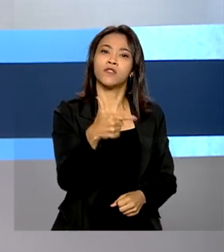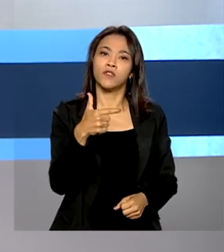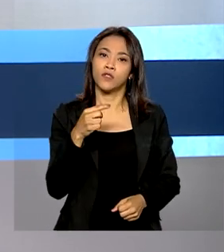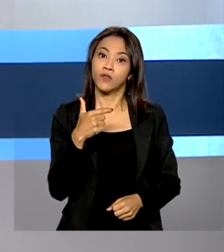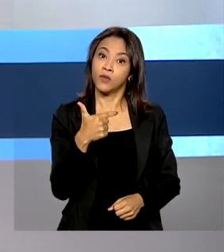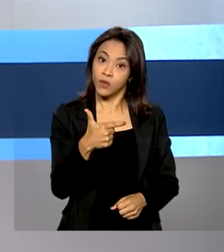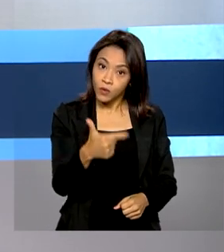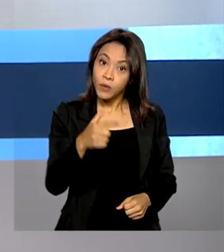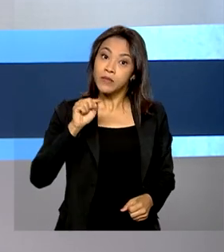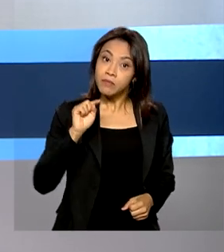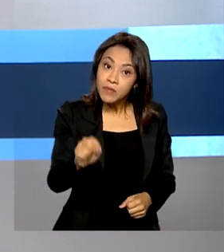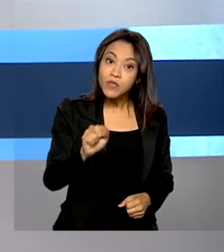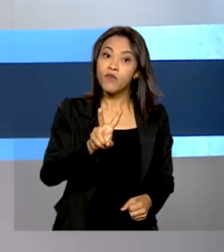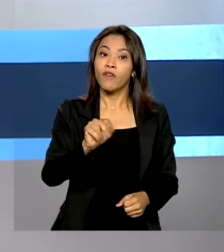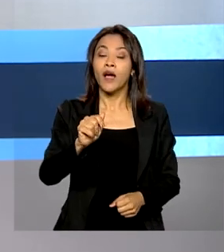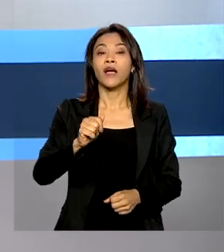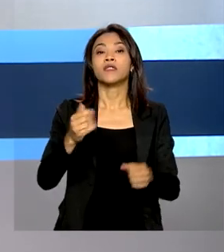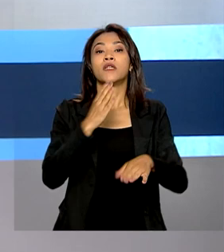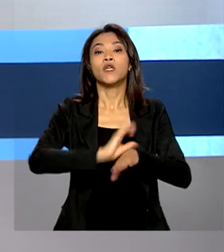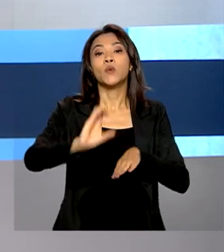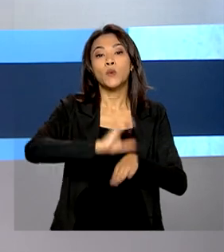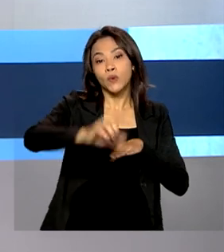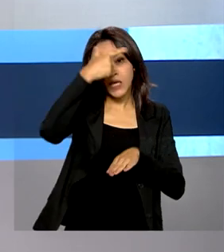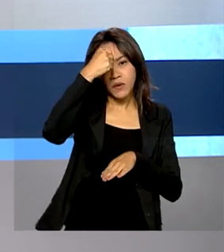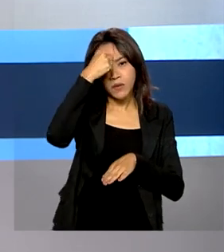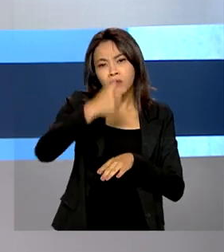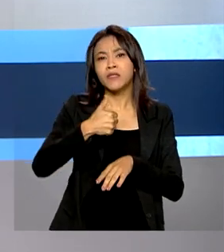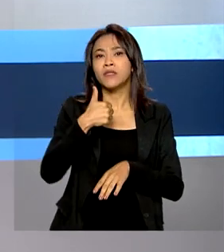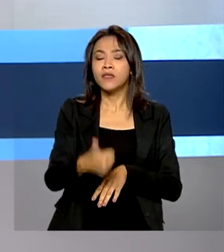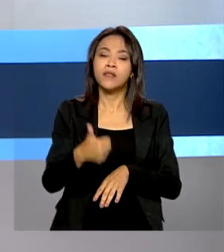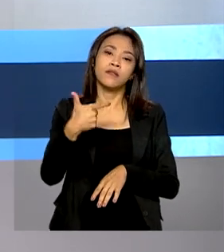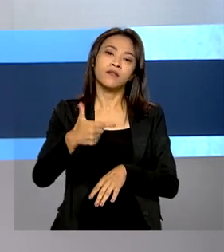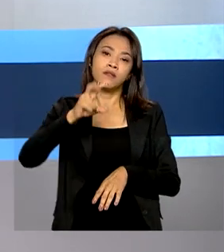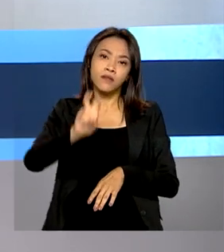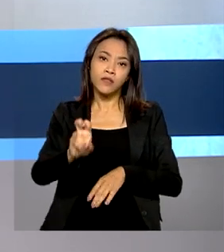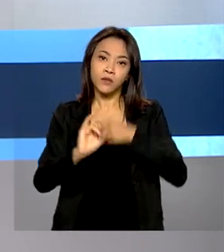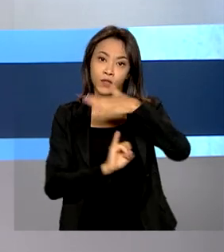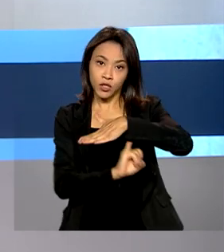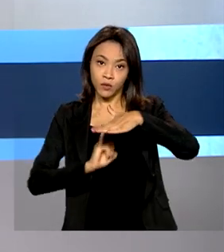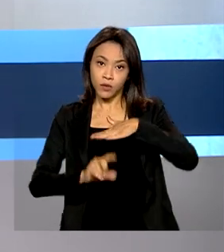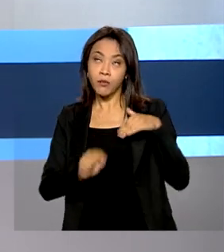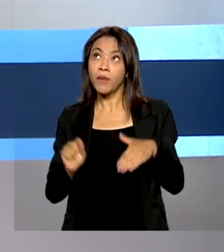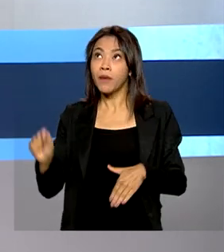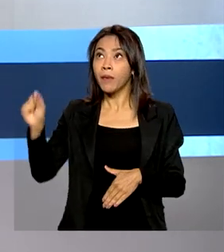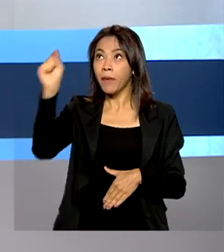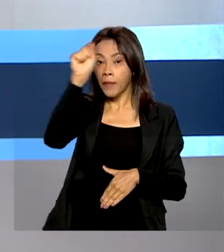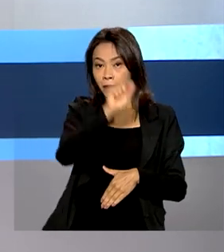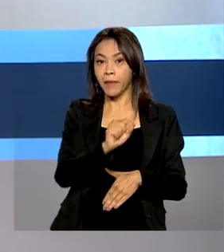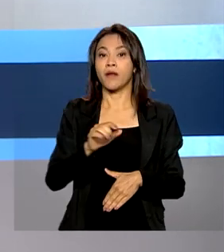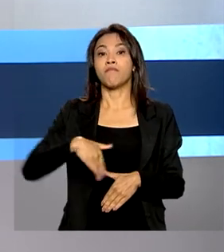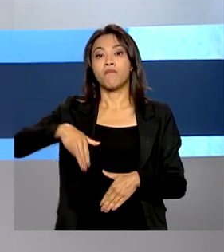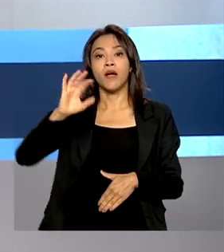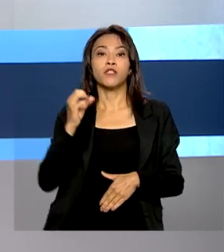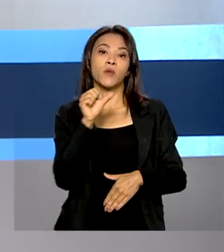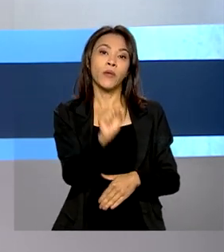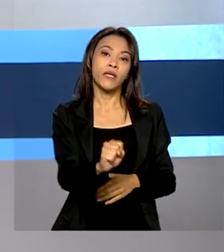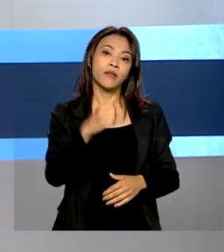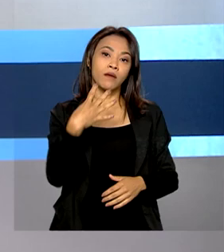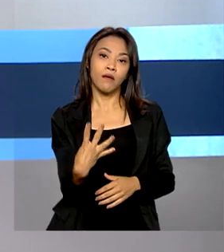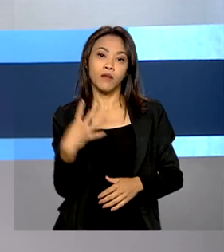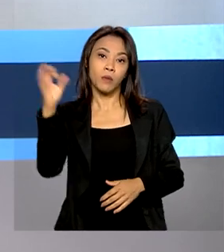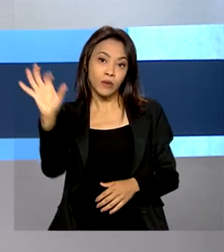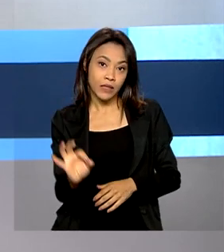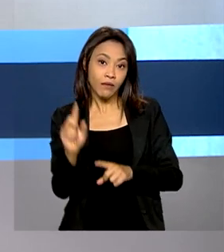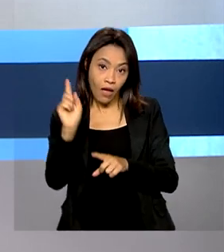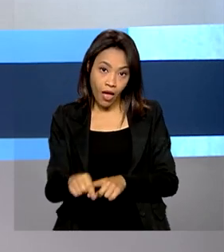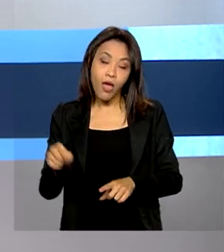mil vagas em cursos de graduação de 125 instituições públicas de ensino superior. Mais de 84% das vagas